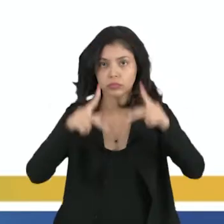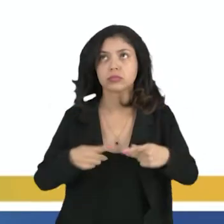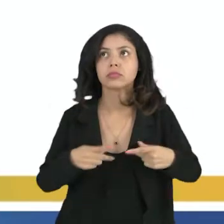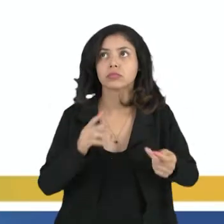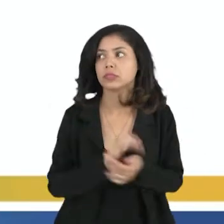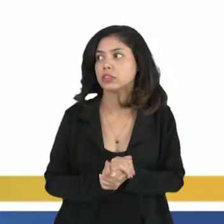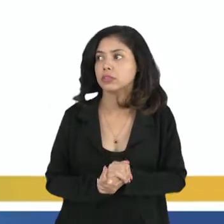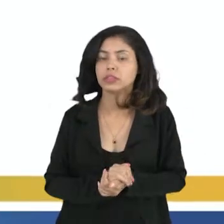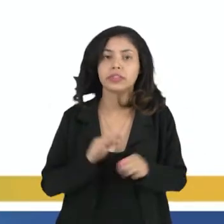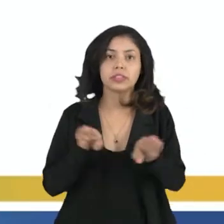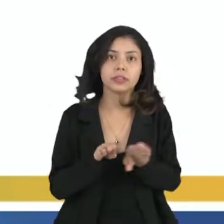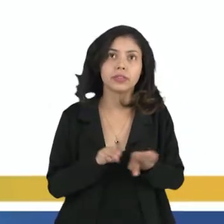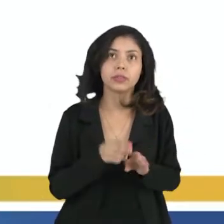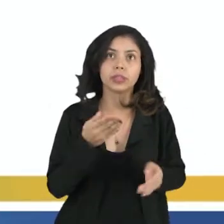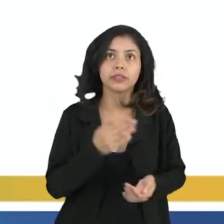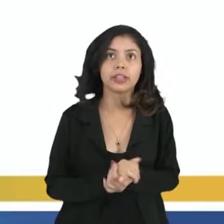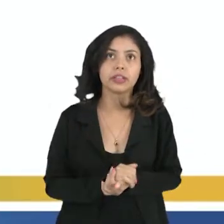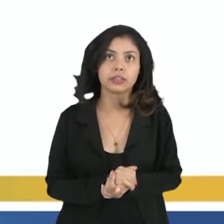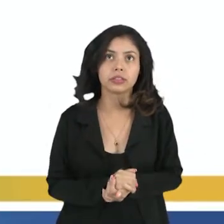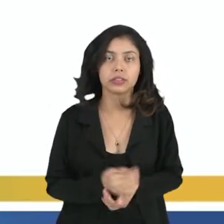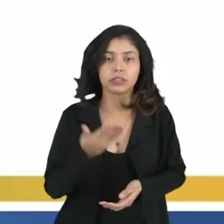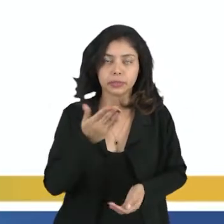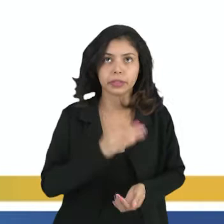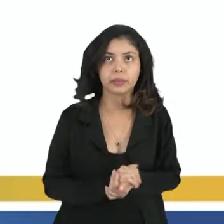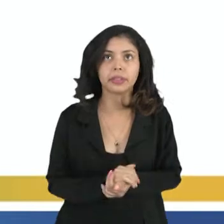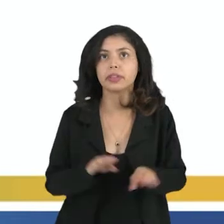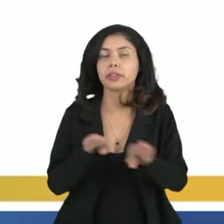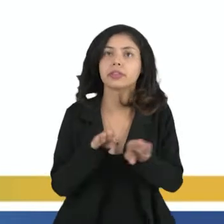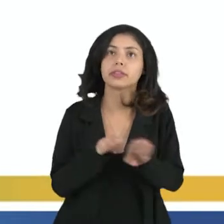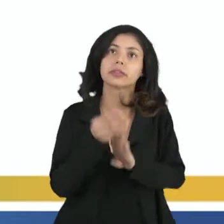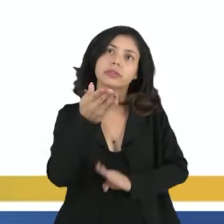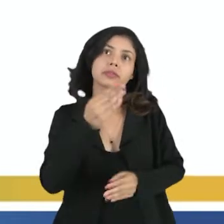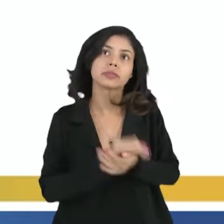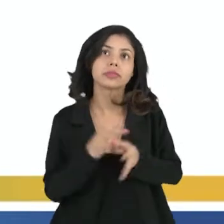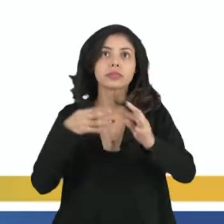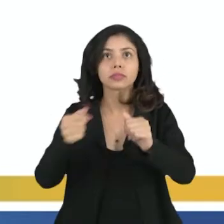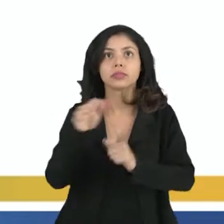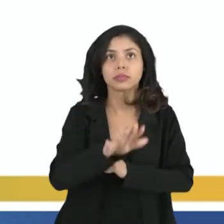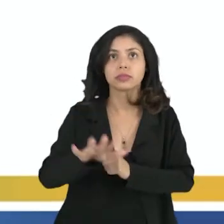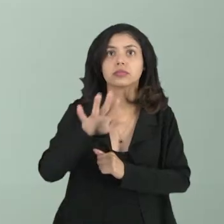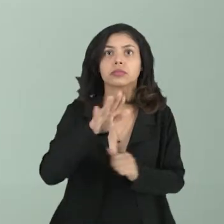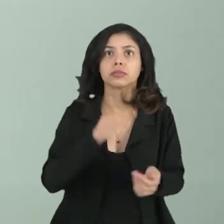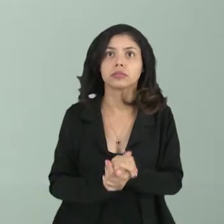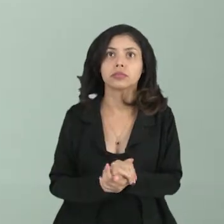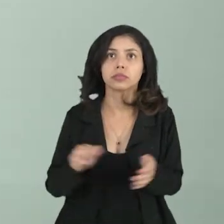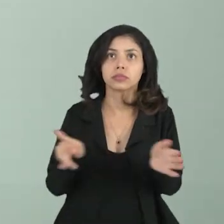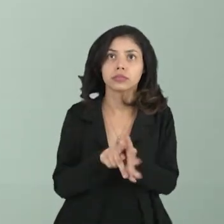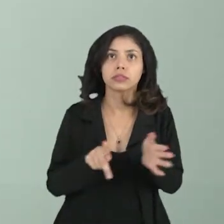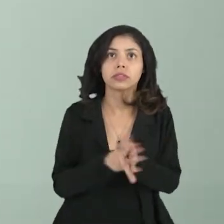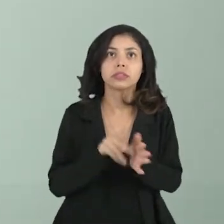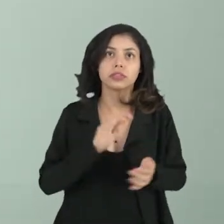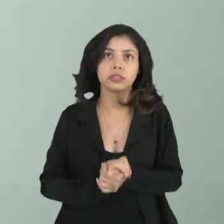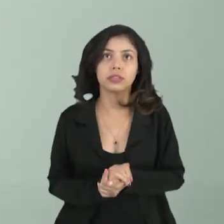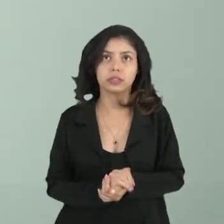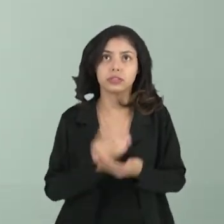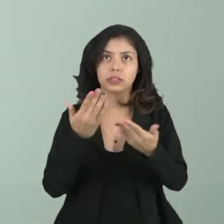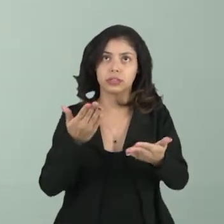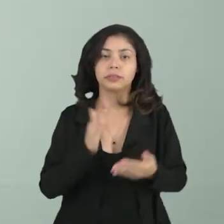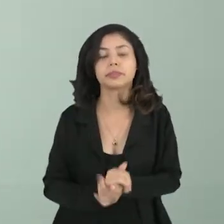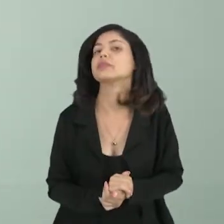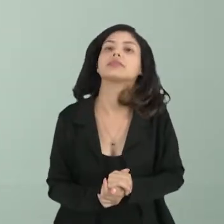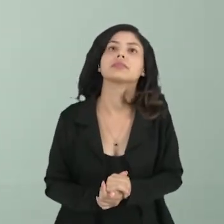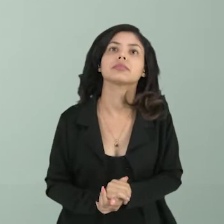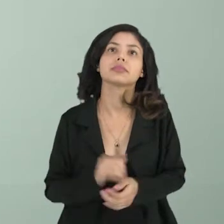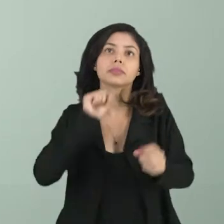proteção, né? Para se sentirem protegidos, Essa proteção. Depois, a gente tem a questão da alimentação. Aí, nós temos o surgimento das